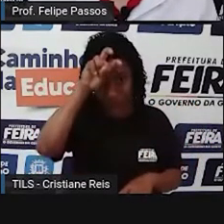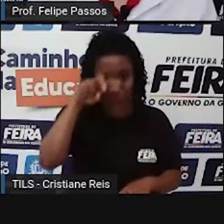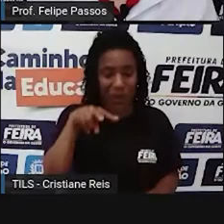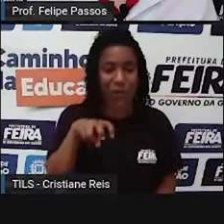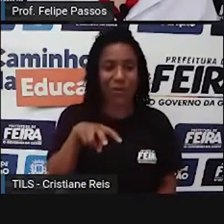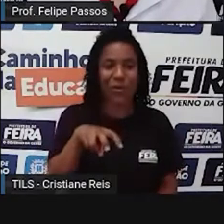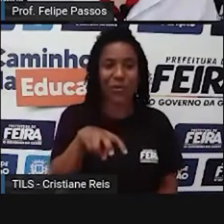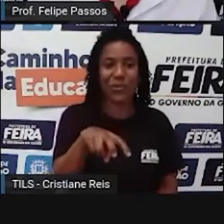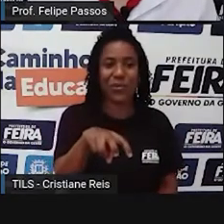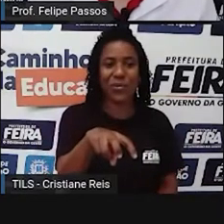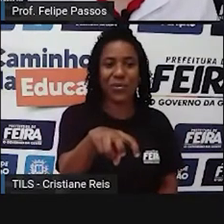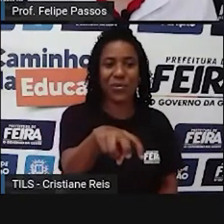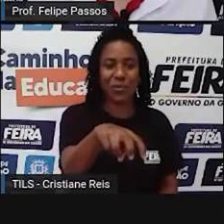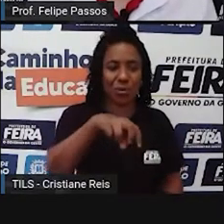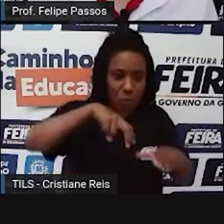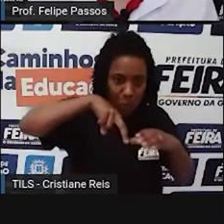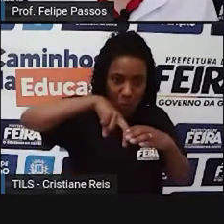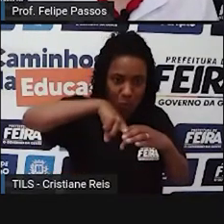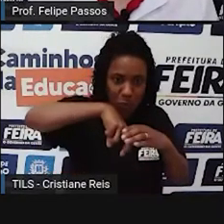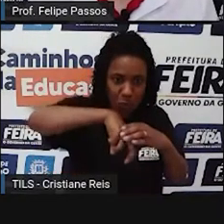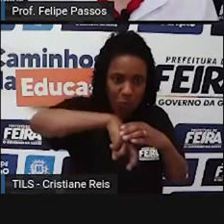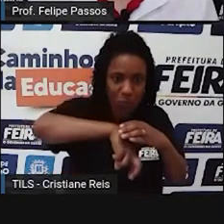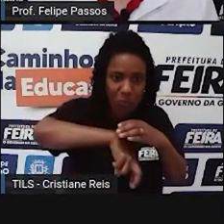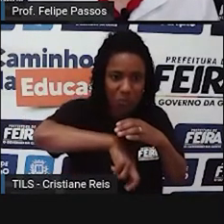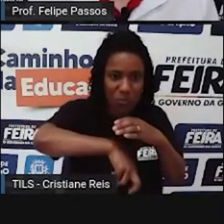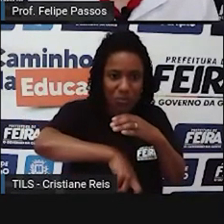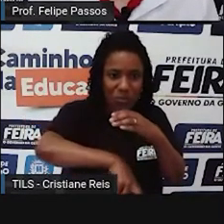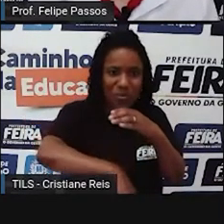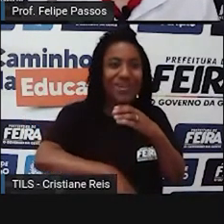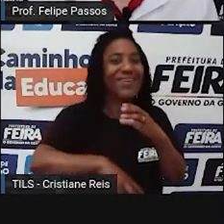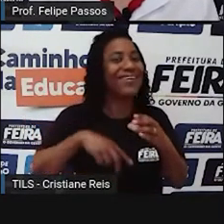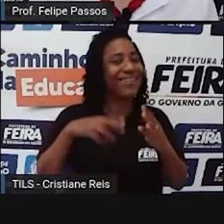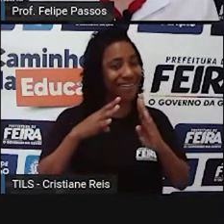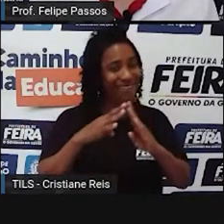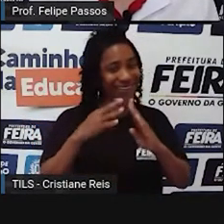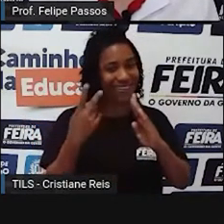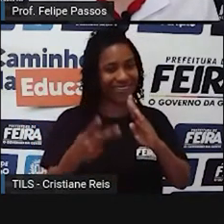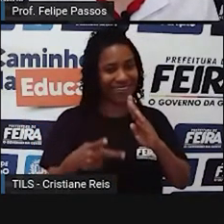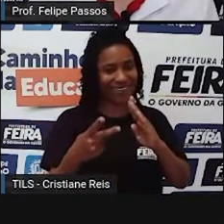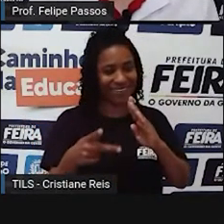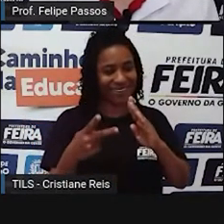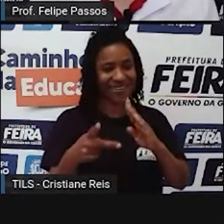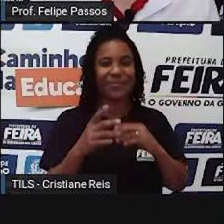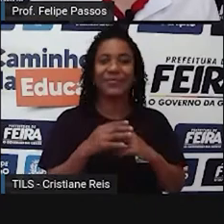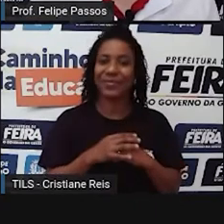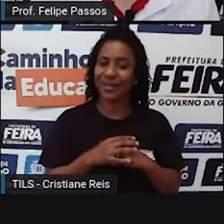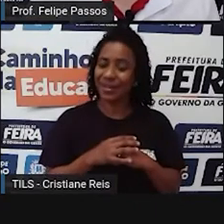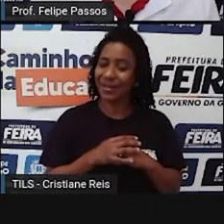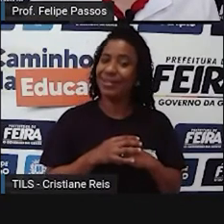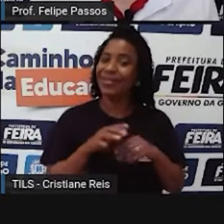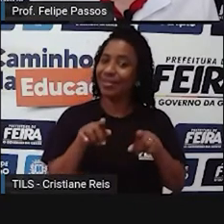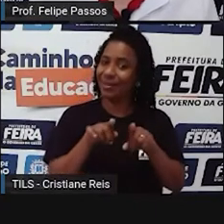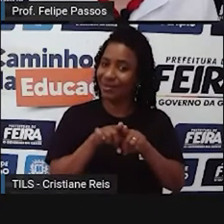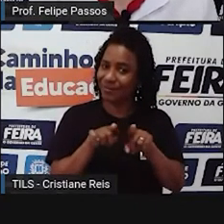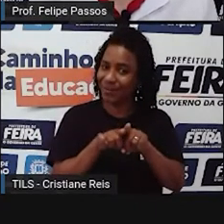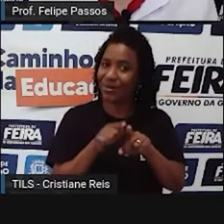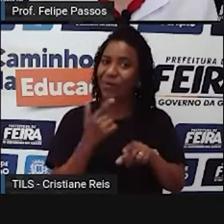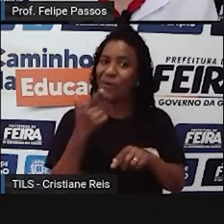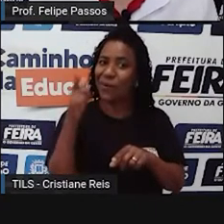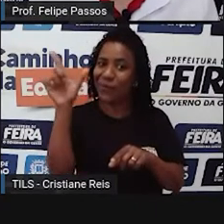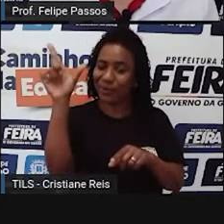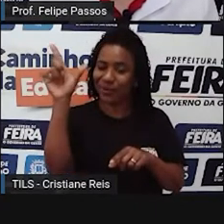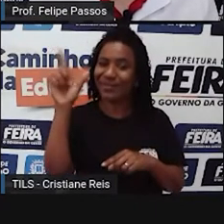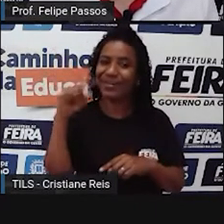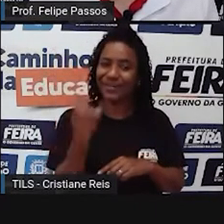Criam aquele túnel, criam aquela casa lá subterrânea. E uma coisa que às vezes a gente nem para para pensar, mas aí às vezes a gente